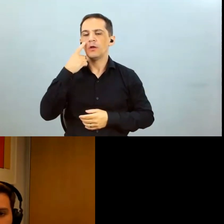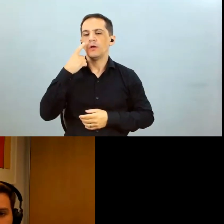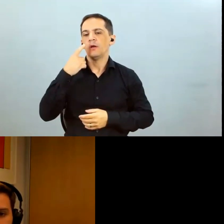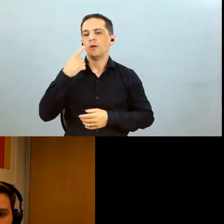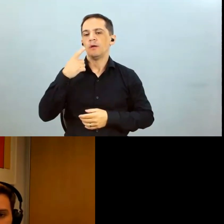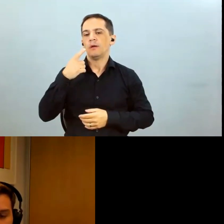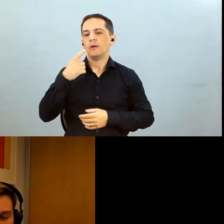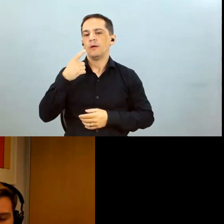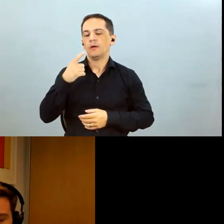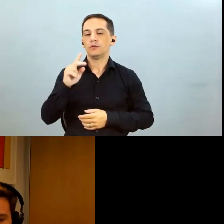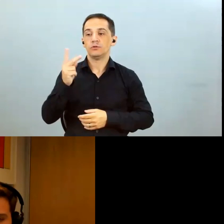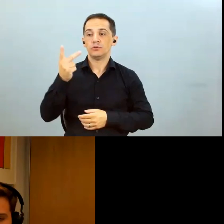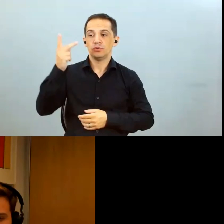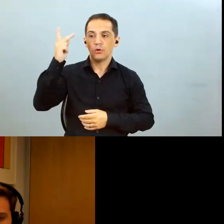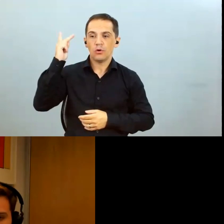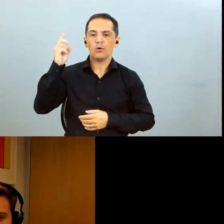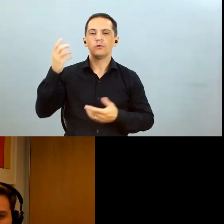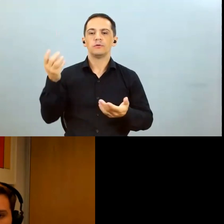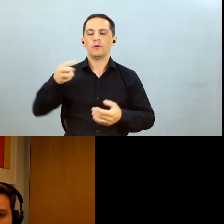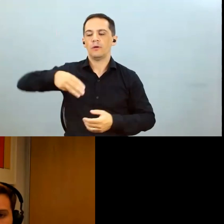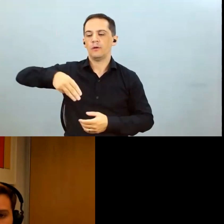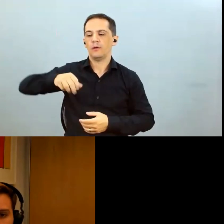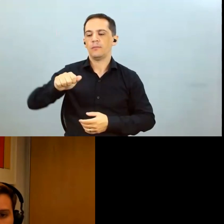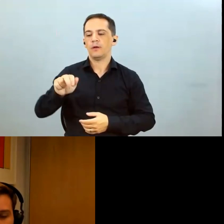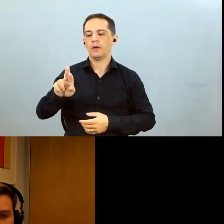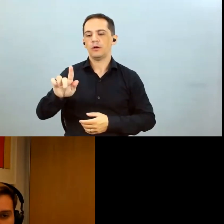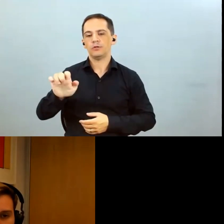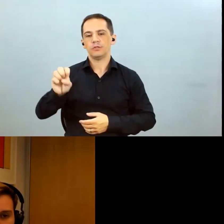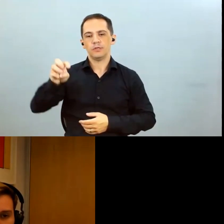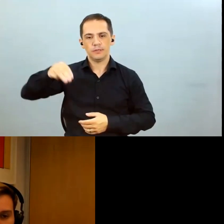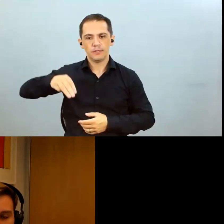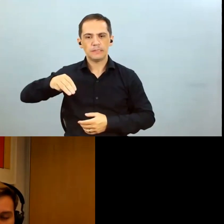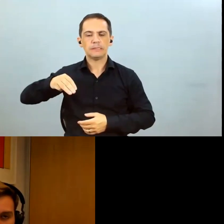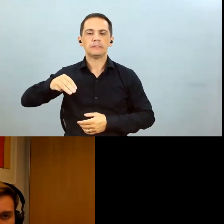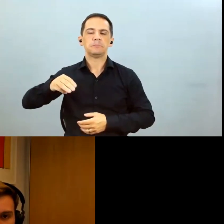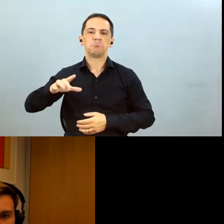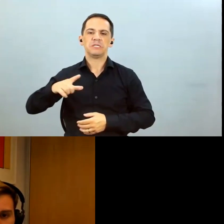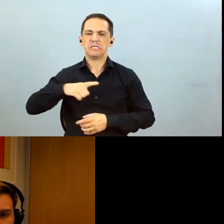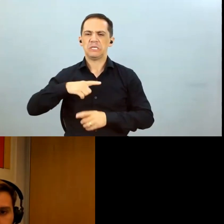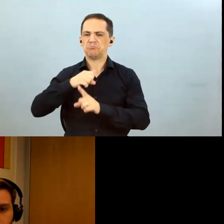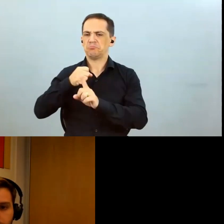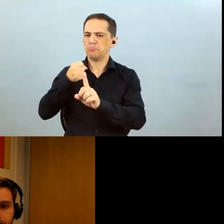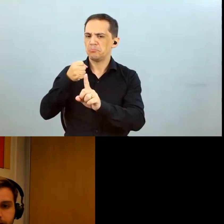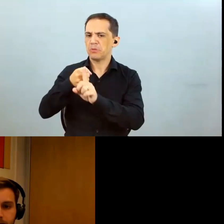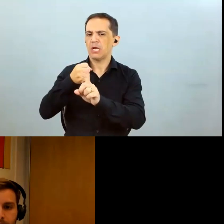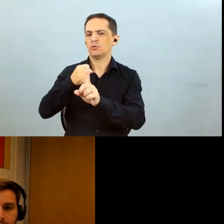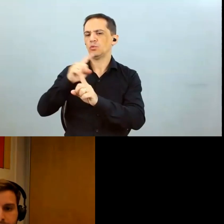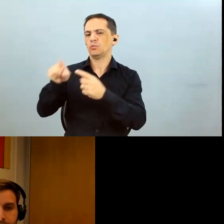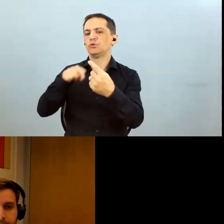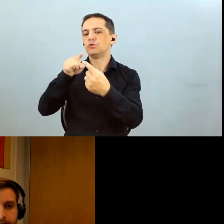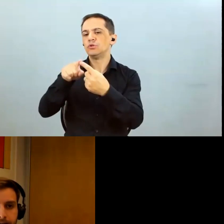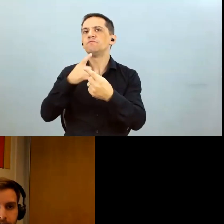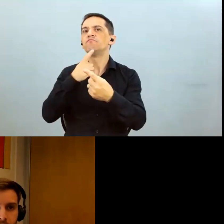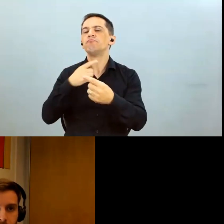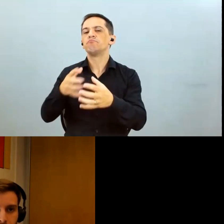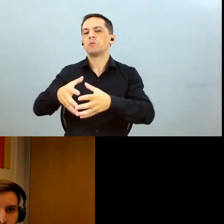ano se isso desculpa a safra 23, 24 se isso impacta o objetivo a intenção da companhia de continuar crescendo ali